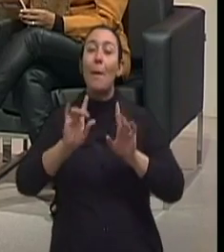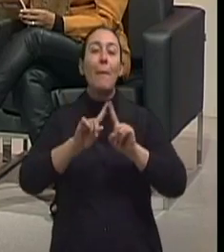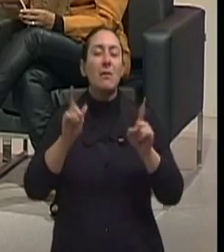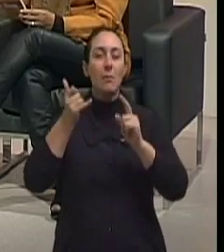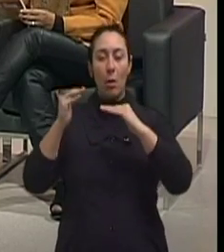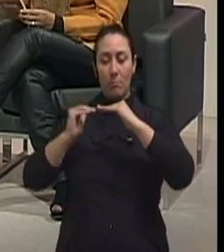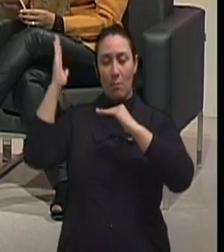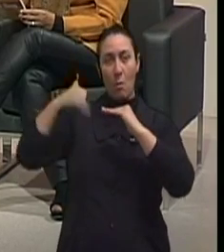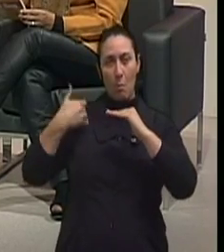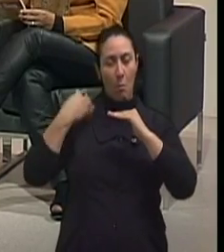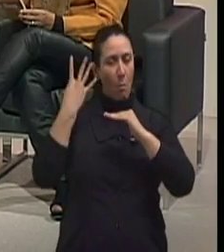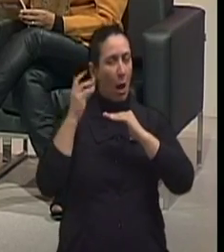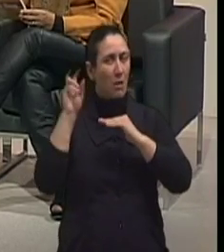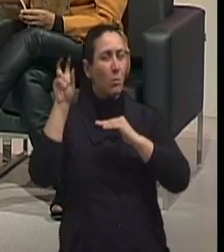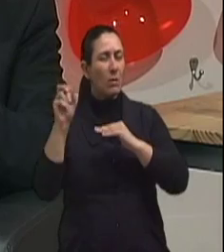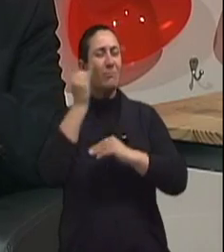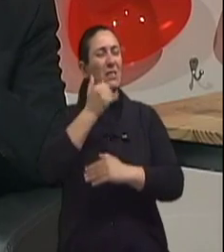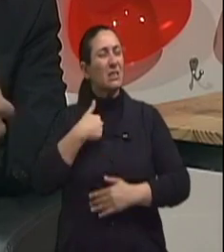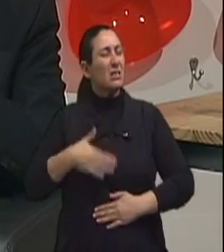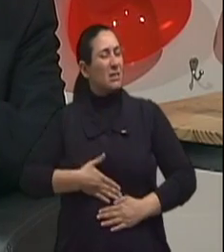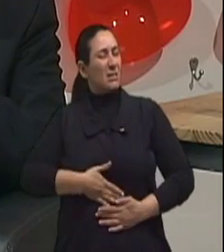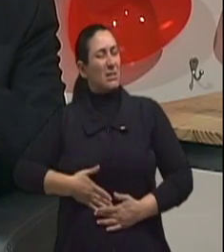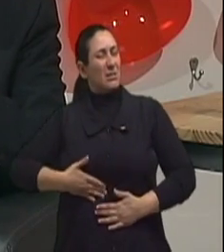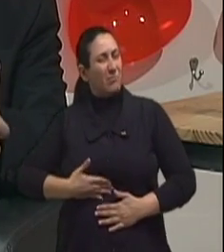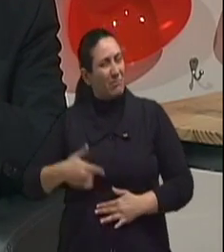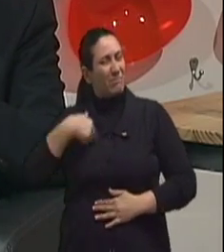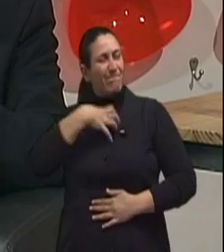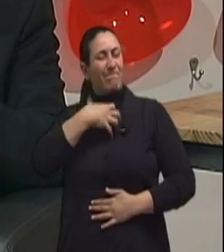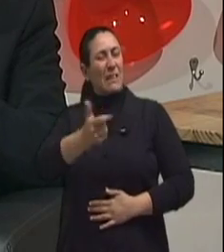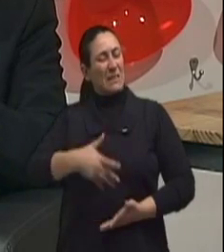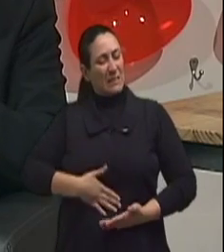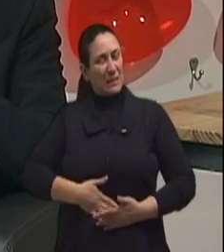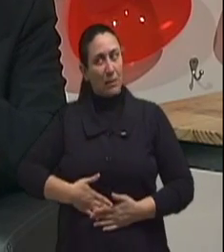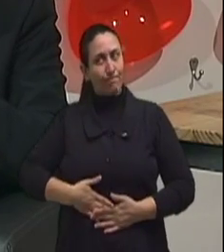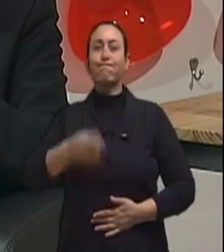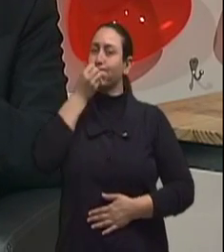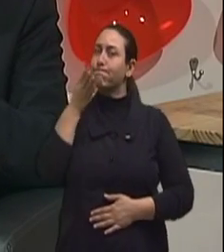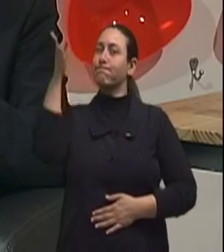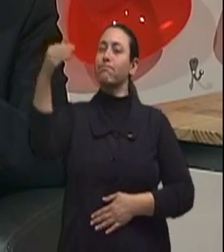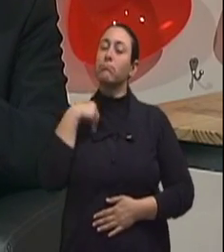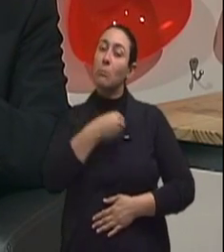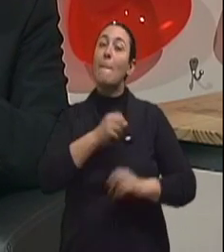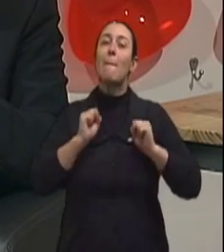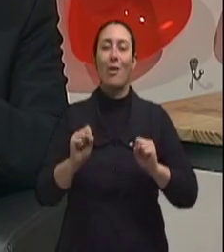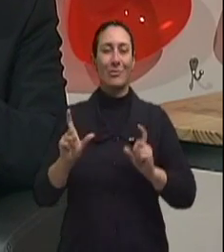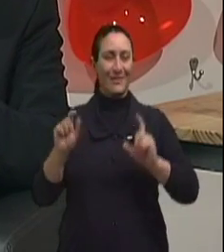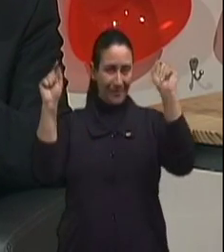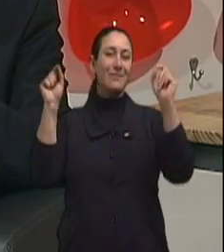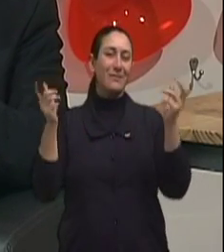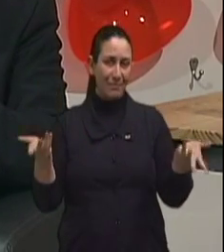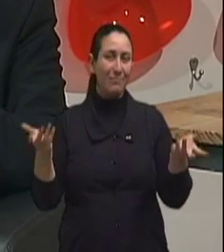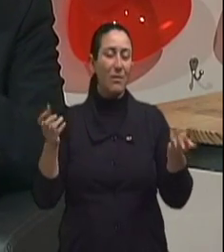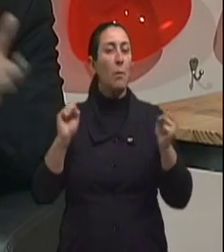de 40, 50 anos, deve procurar um médico, gastronetrologista, um clínico. Porque a suspeição disso pode